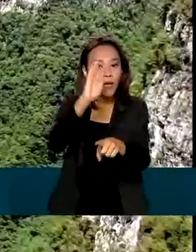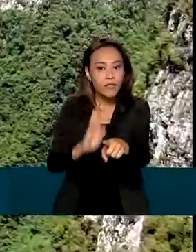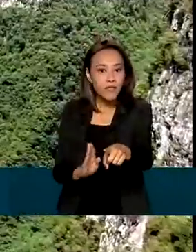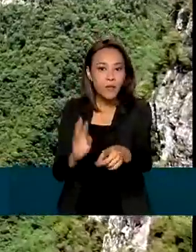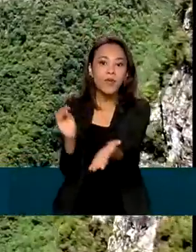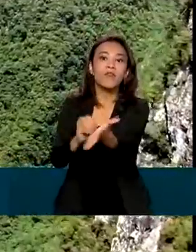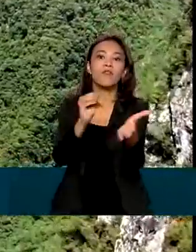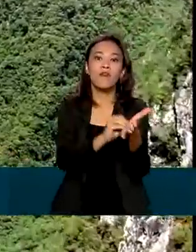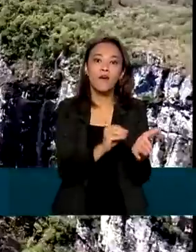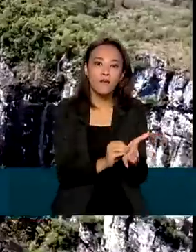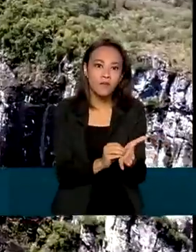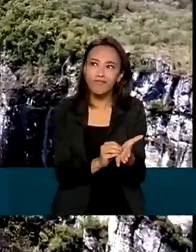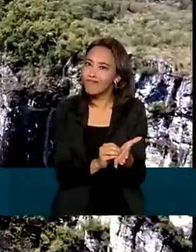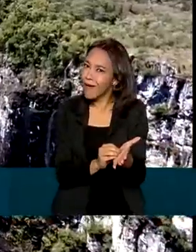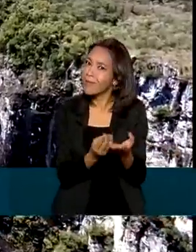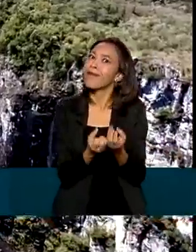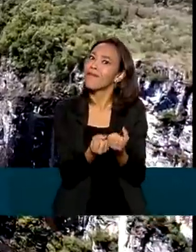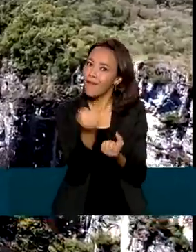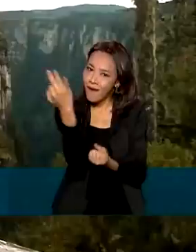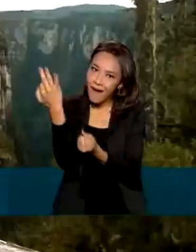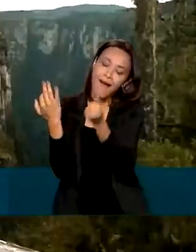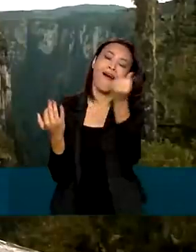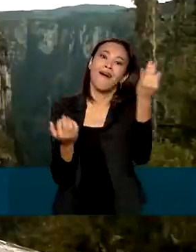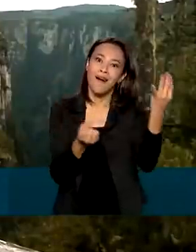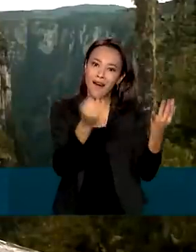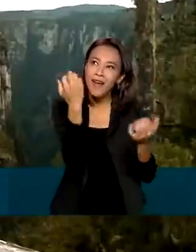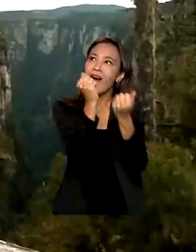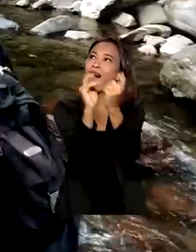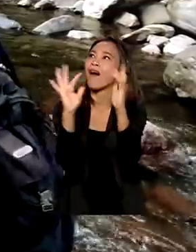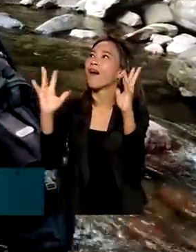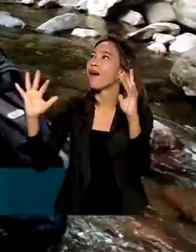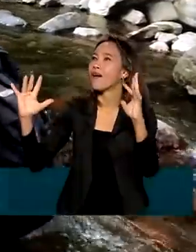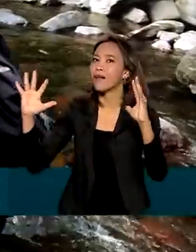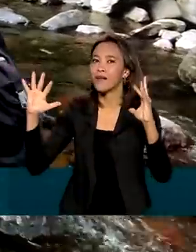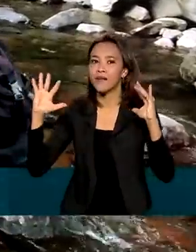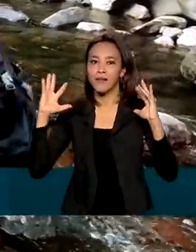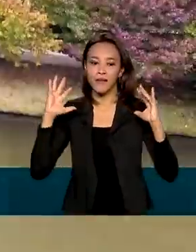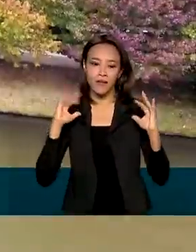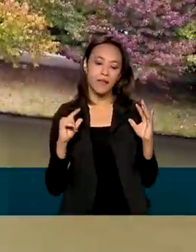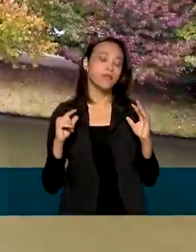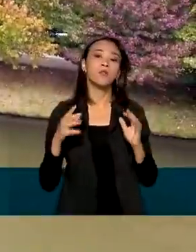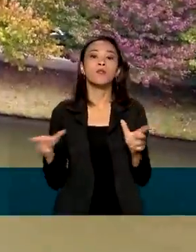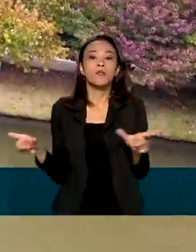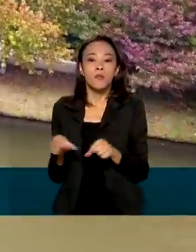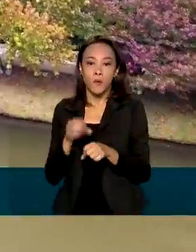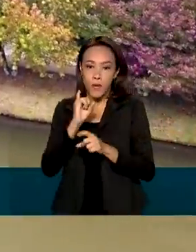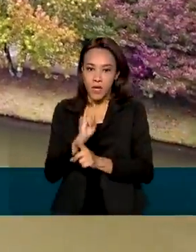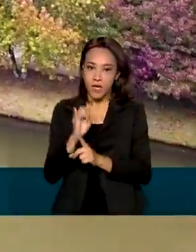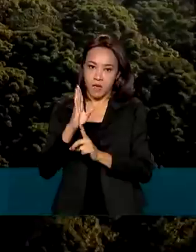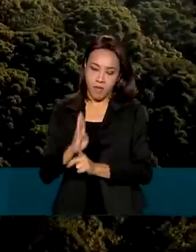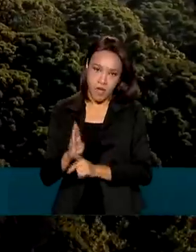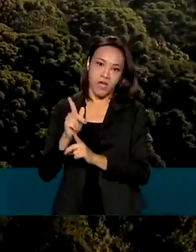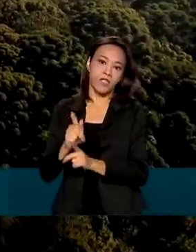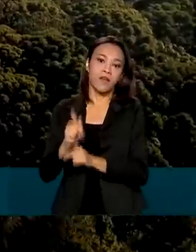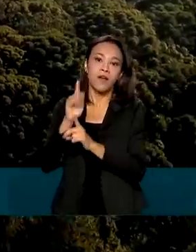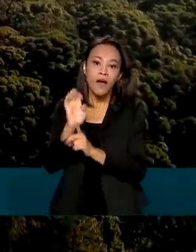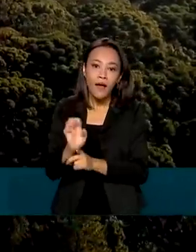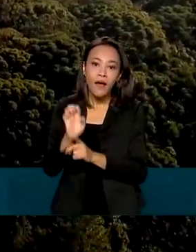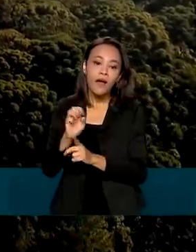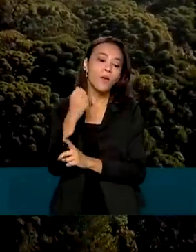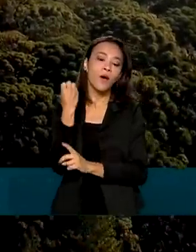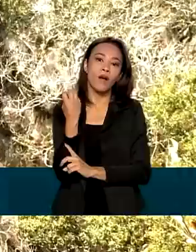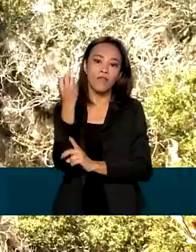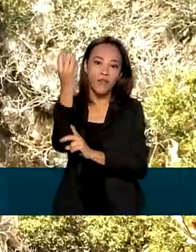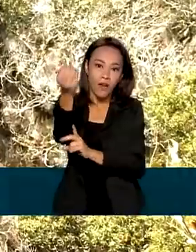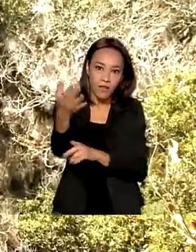o que não faltam são opções, pertinho da natureza. De acordo com o IBGE, o índice de atividades turísticas chegou a